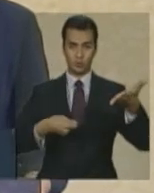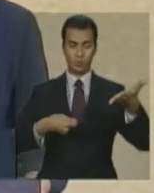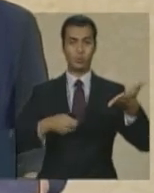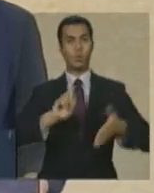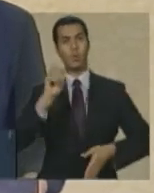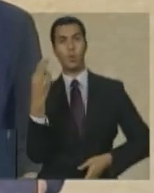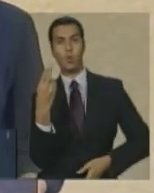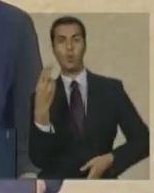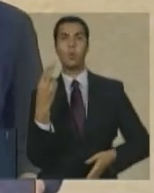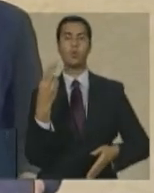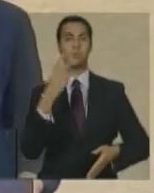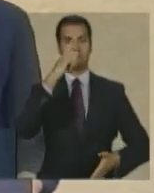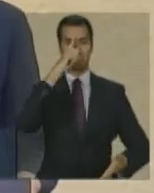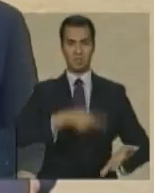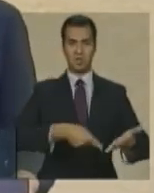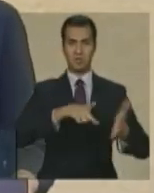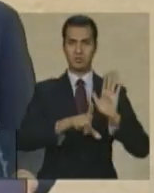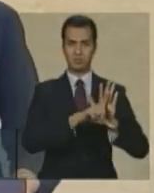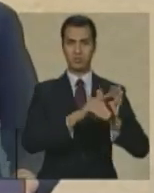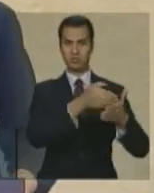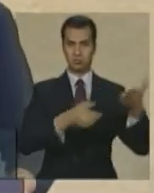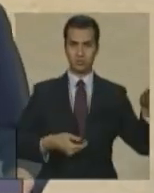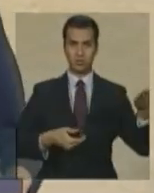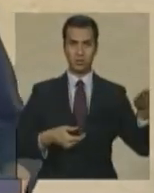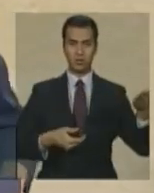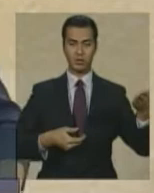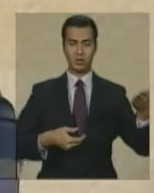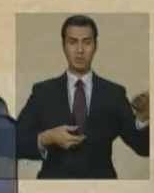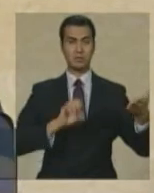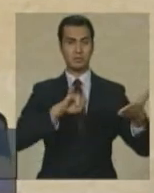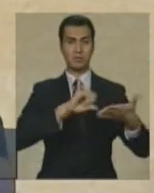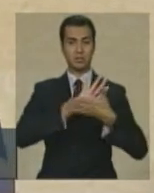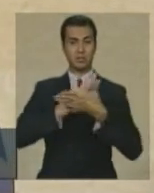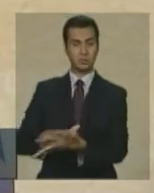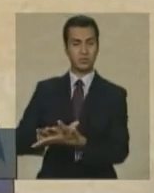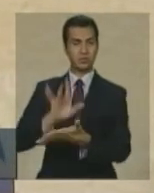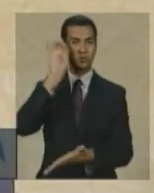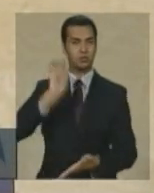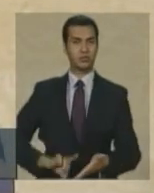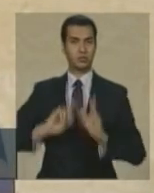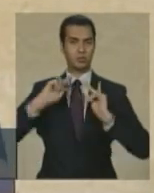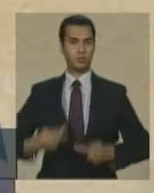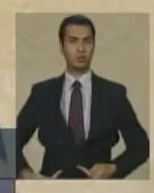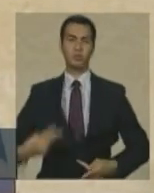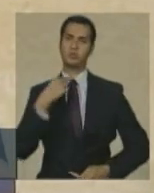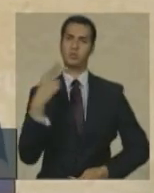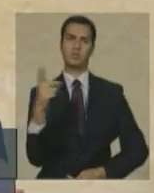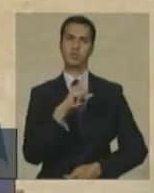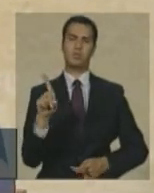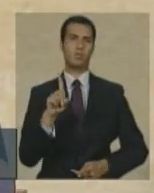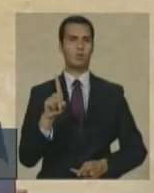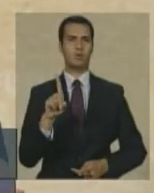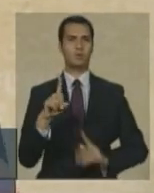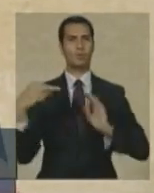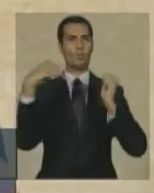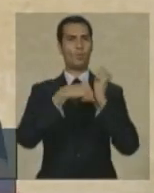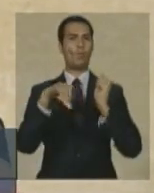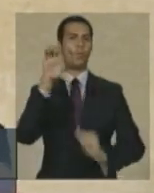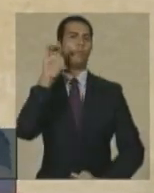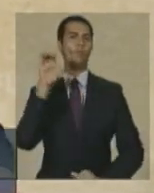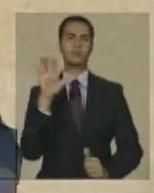contra os direitos humanos pode ser colocado sobre sigilo de espécie alguma